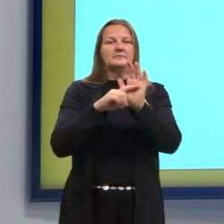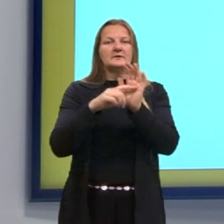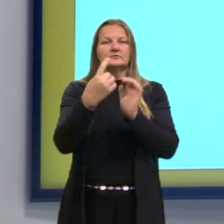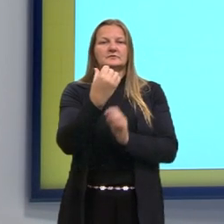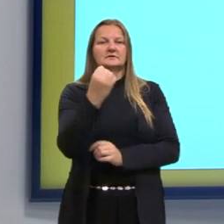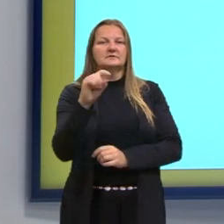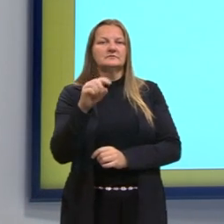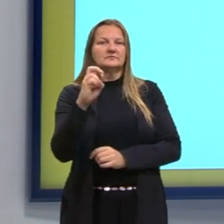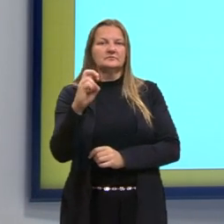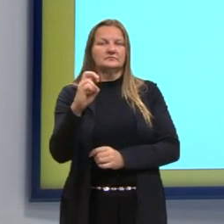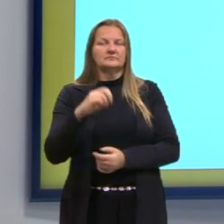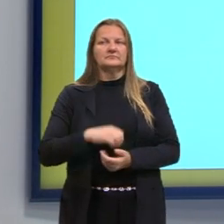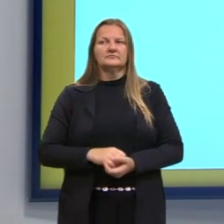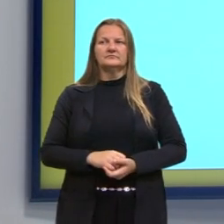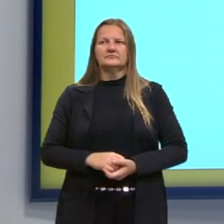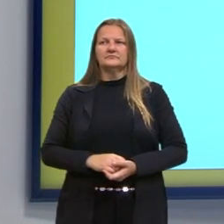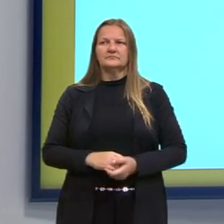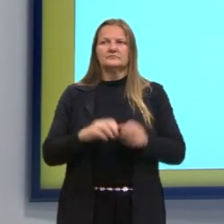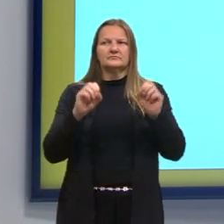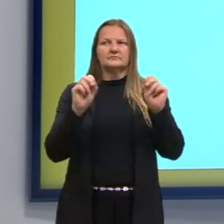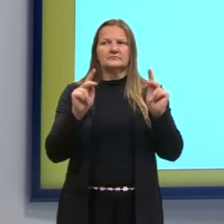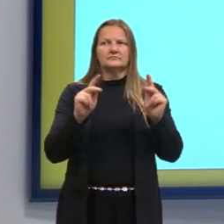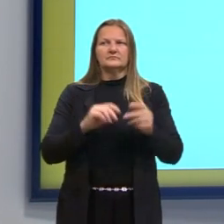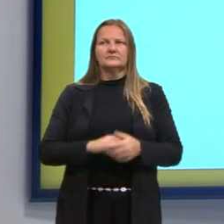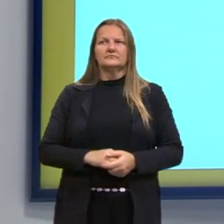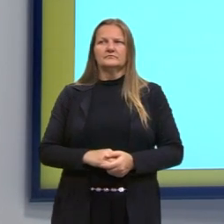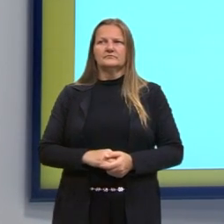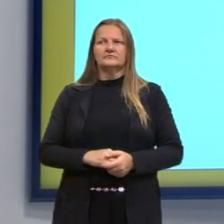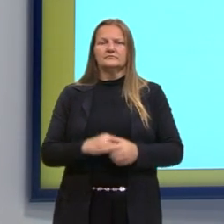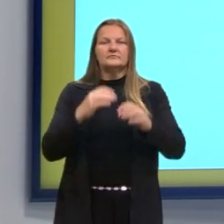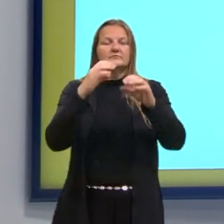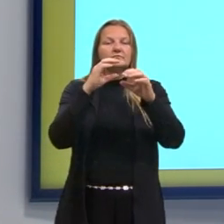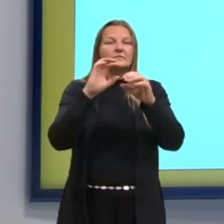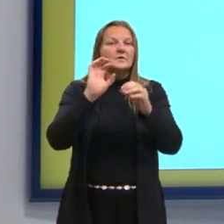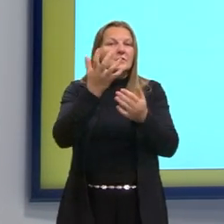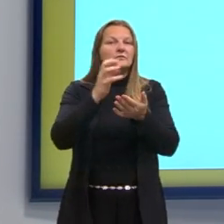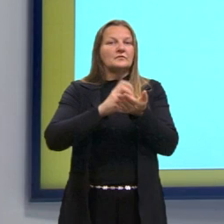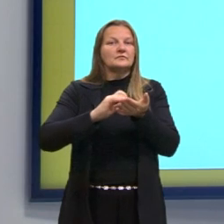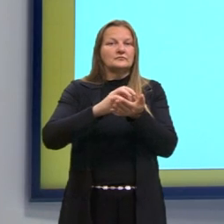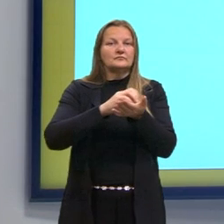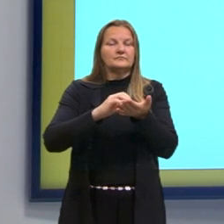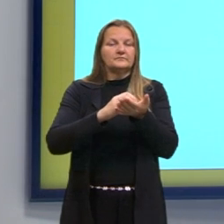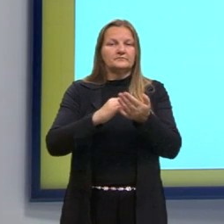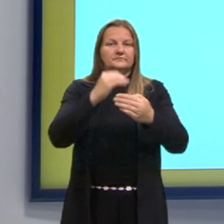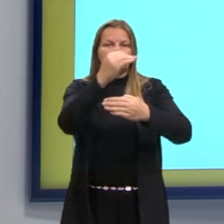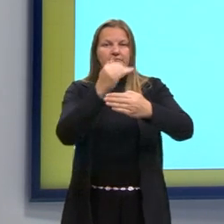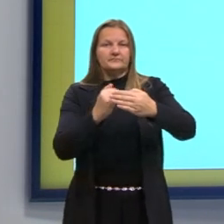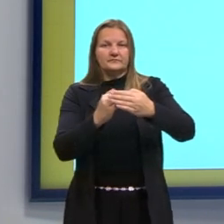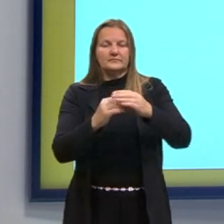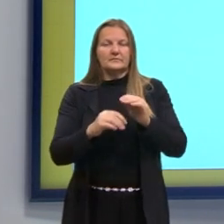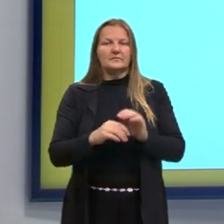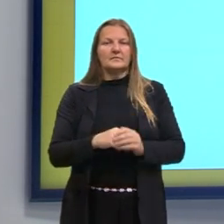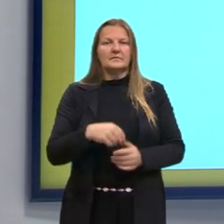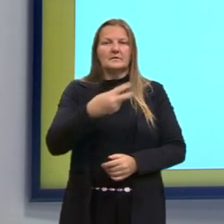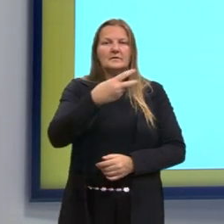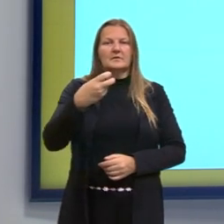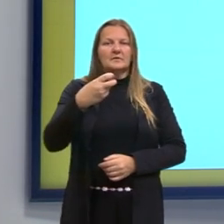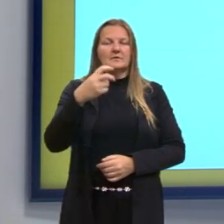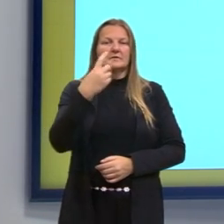,5. Ok. Resolvendo essa subtração, nós temos depois da igualdade 3